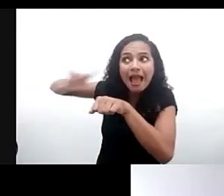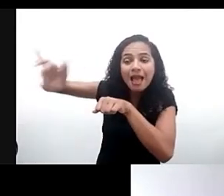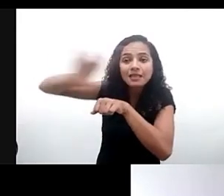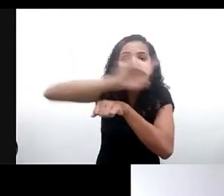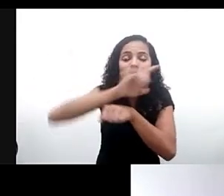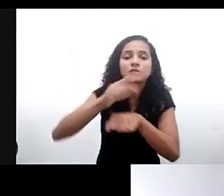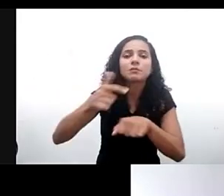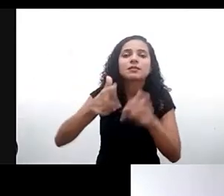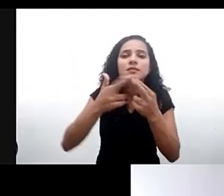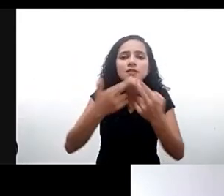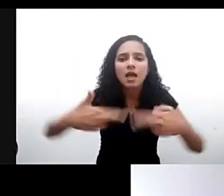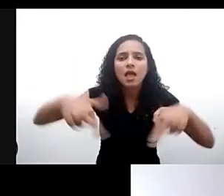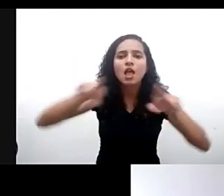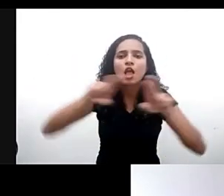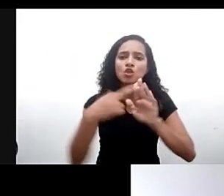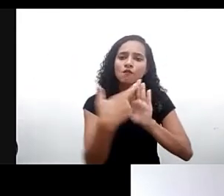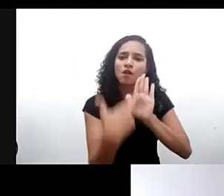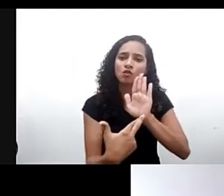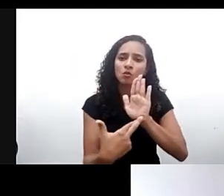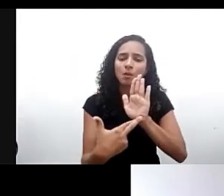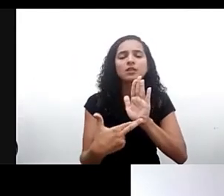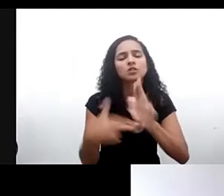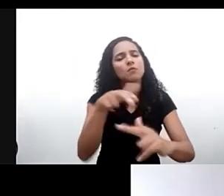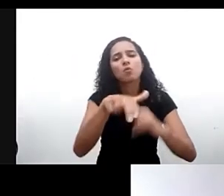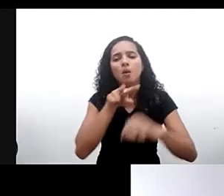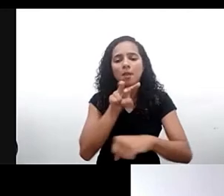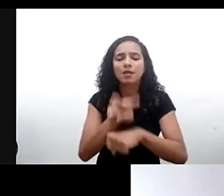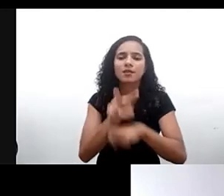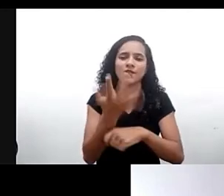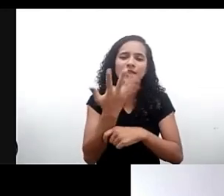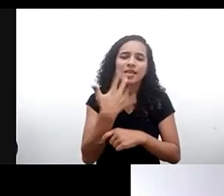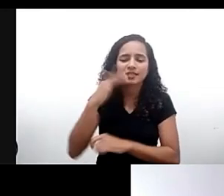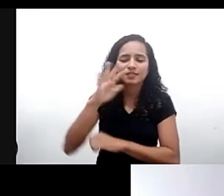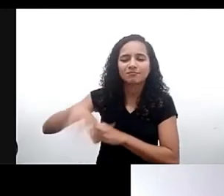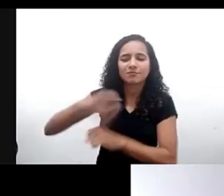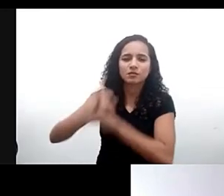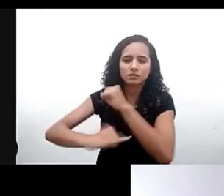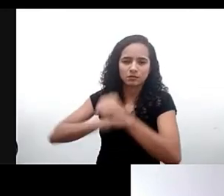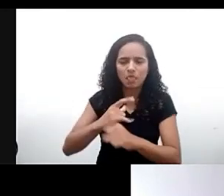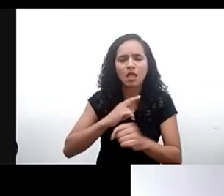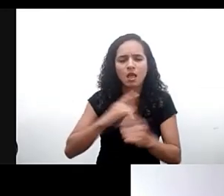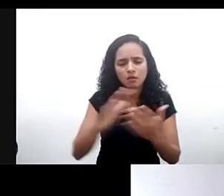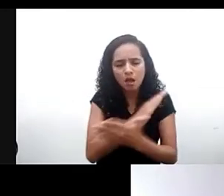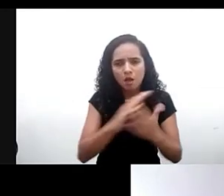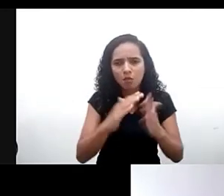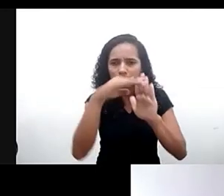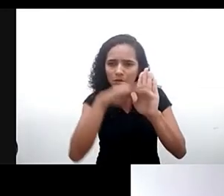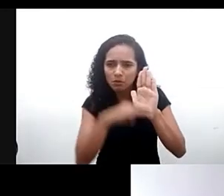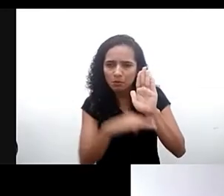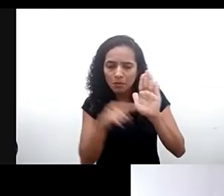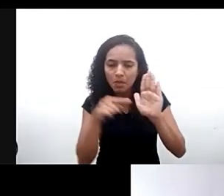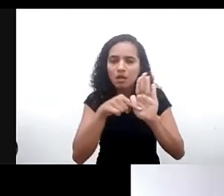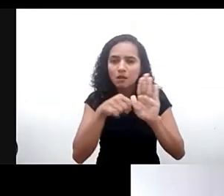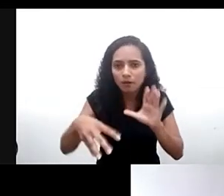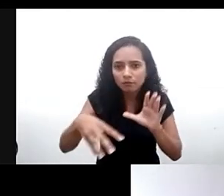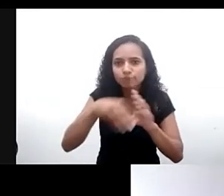normativas nós destacamos algumas das medidas específicas e que contribuem para